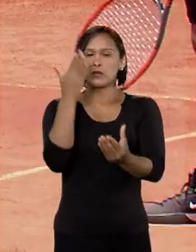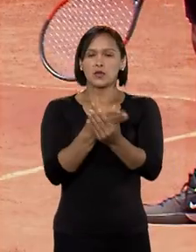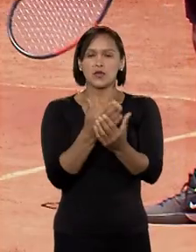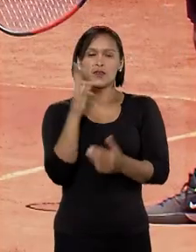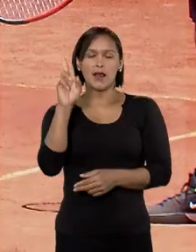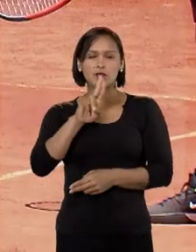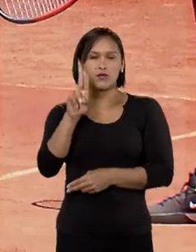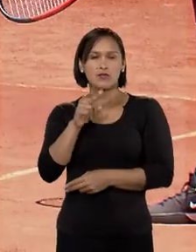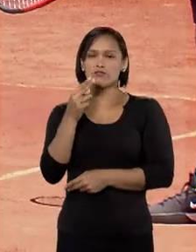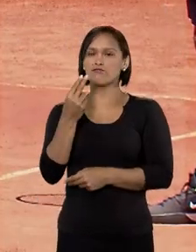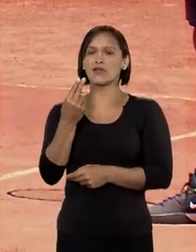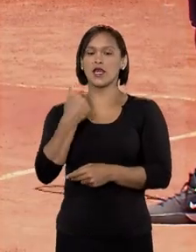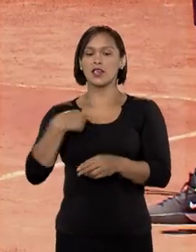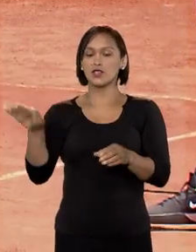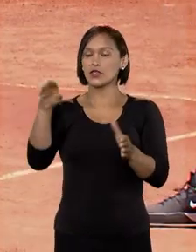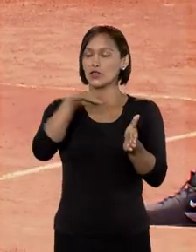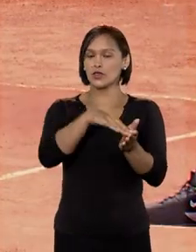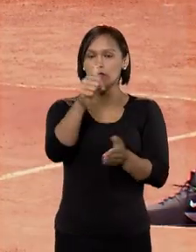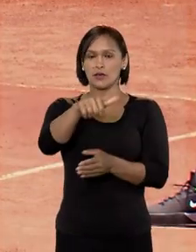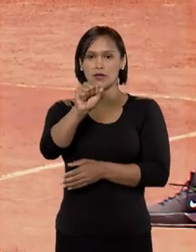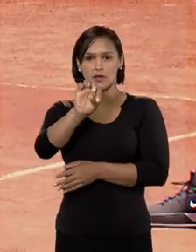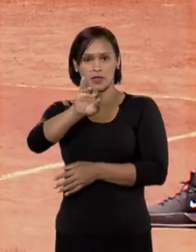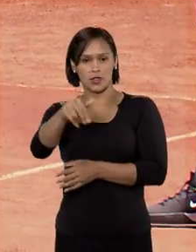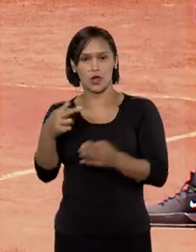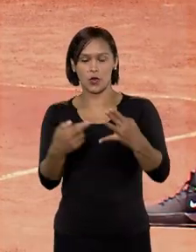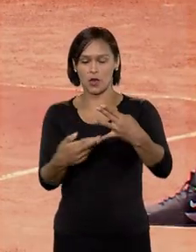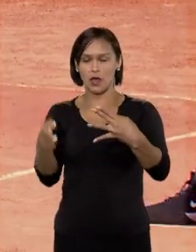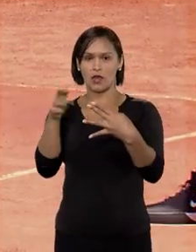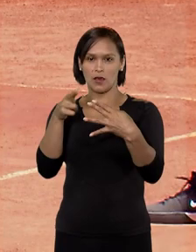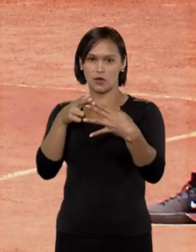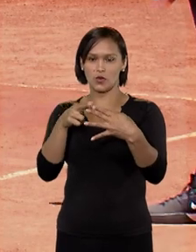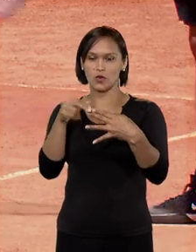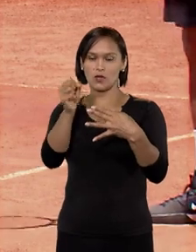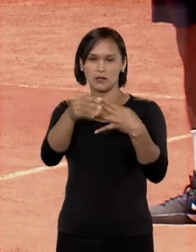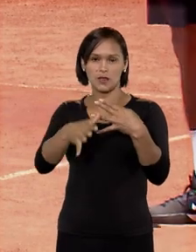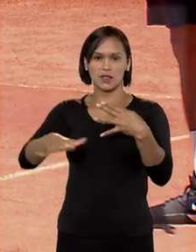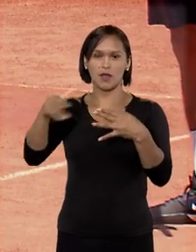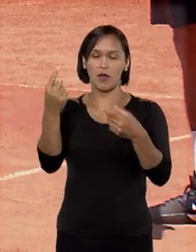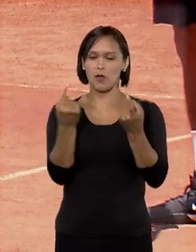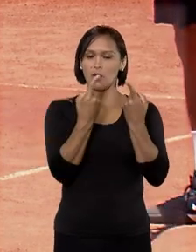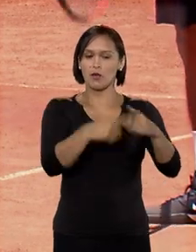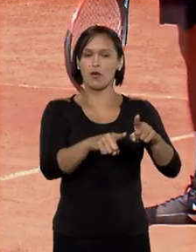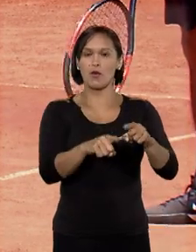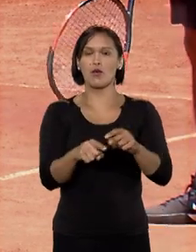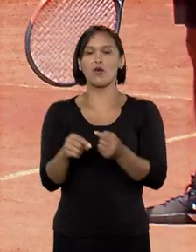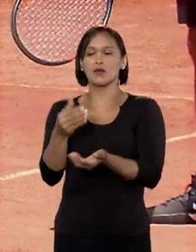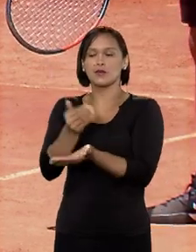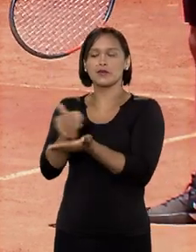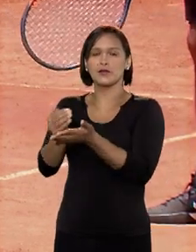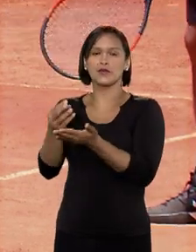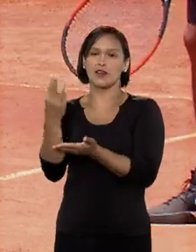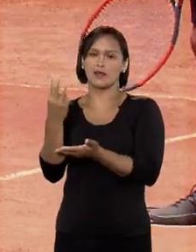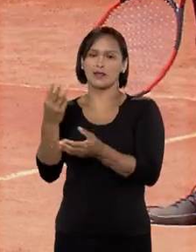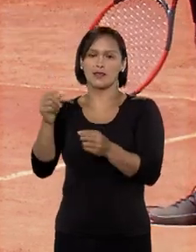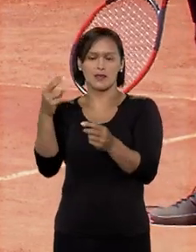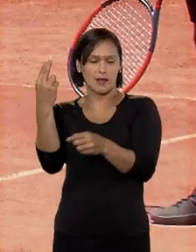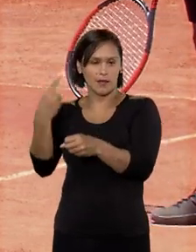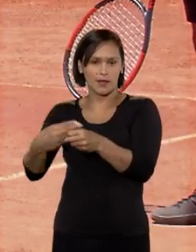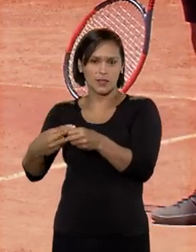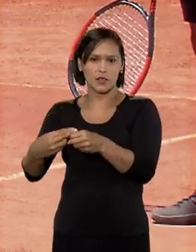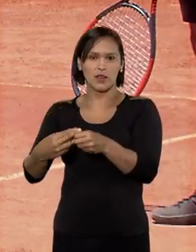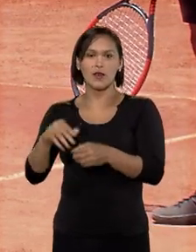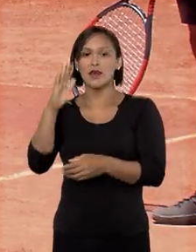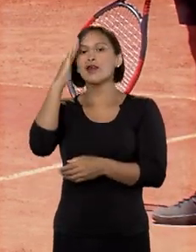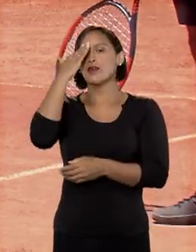Henrique são muito comuns. E um deles chegou ao Superior Tribunal de Justiça em recurso especial contra a decisão do Tribunal Regional Federal da Terceira